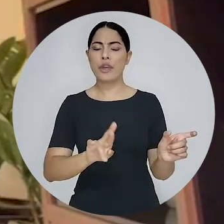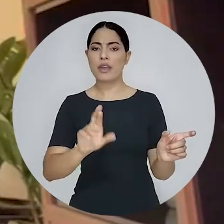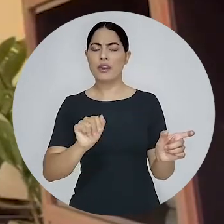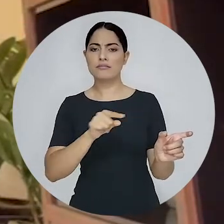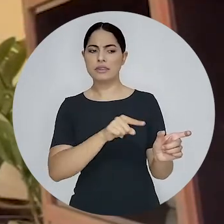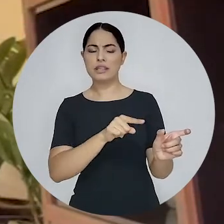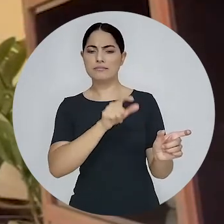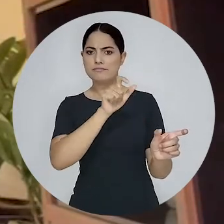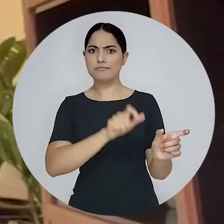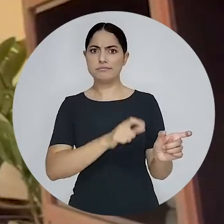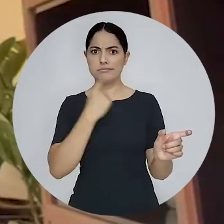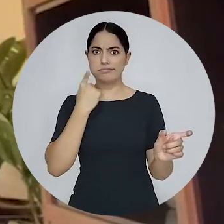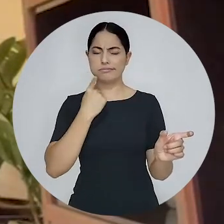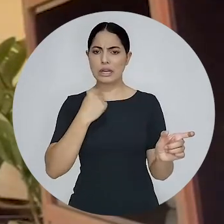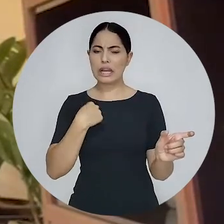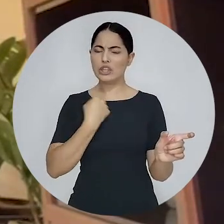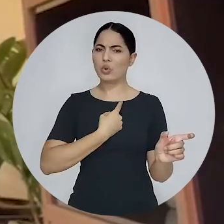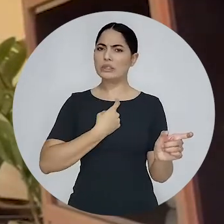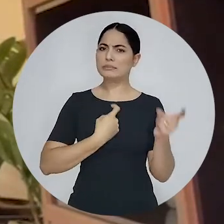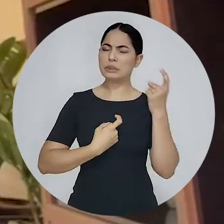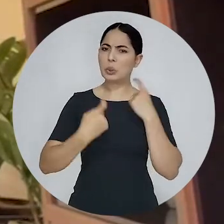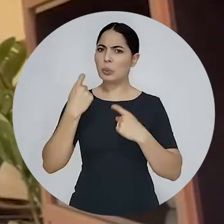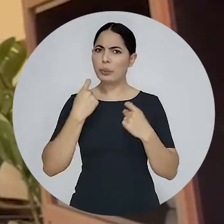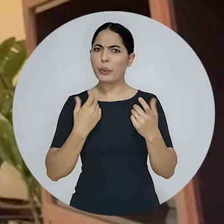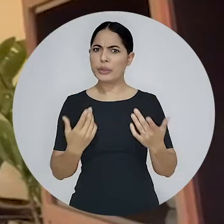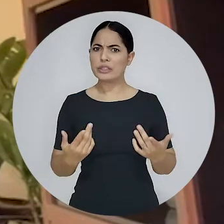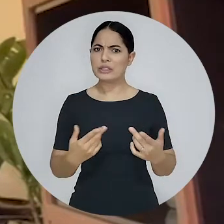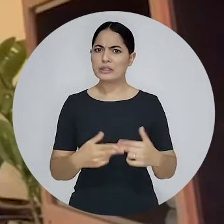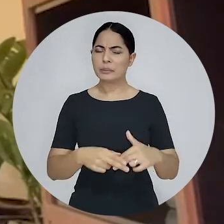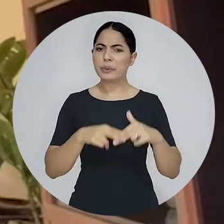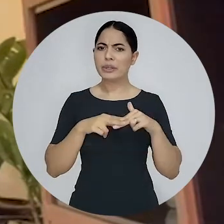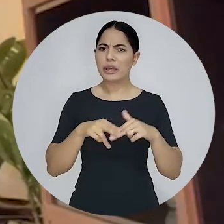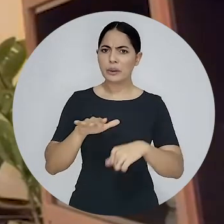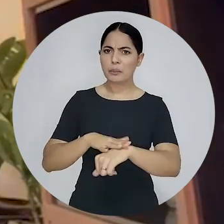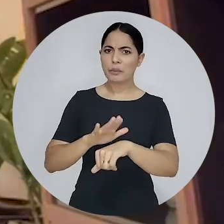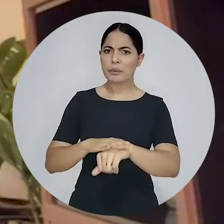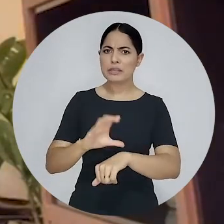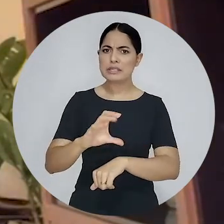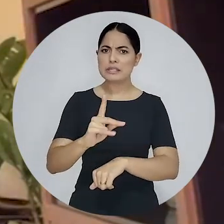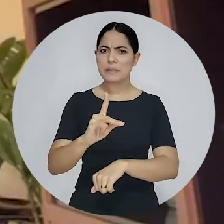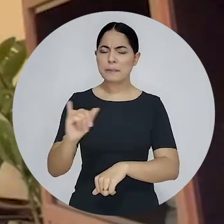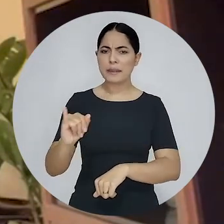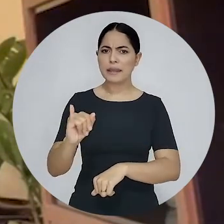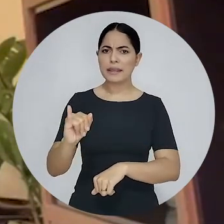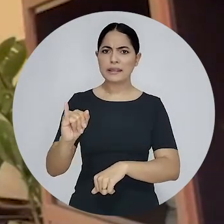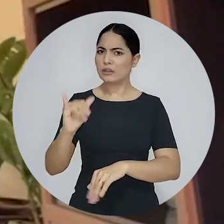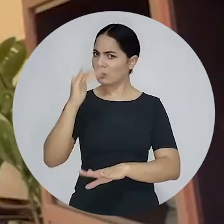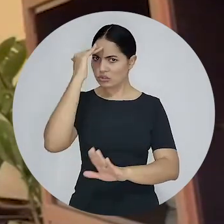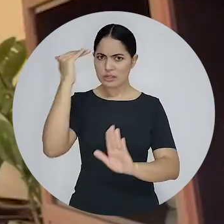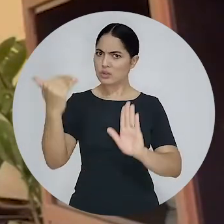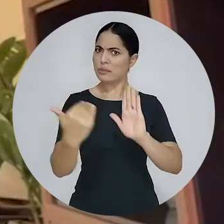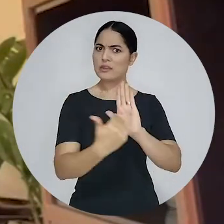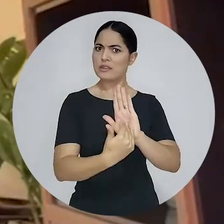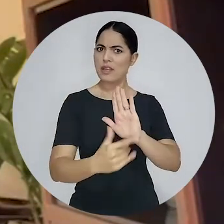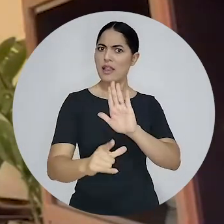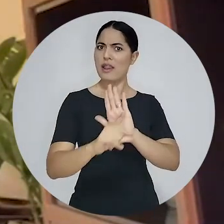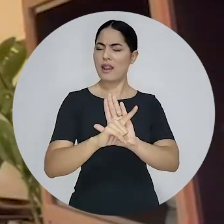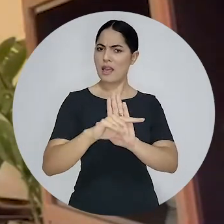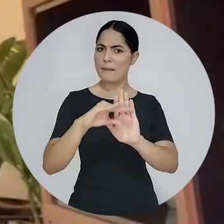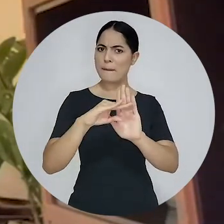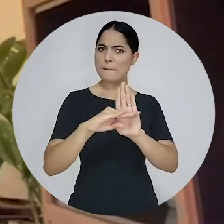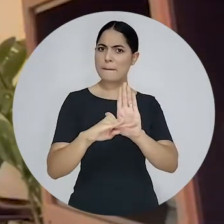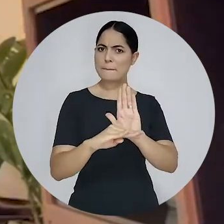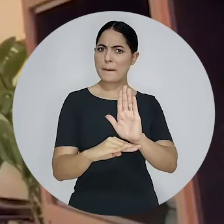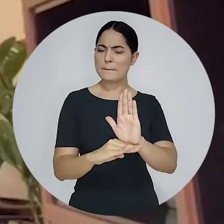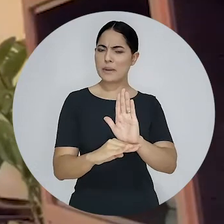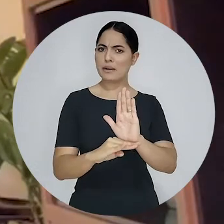Nos causou preocupação que a CPI pudesse estar desobedecendo